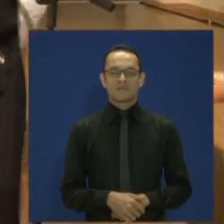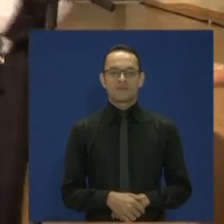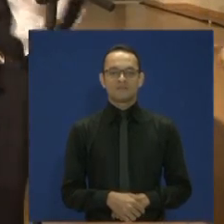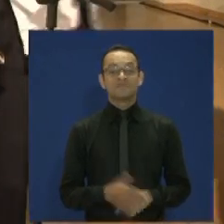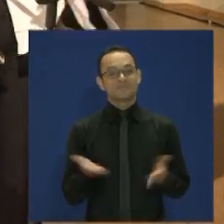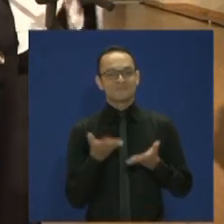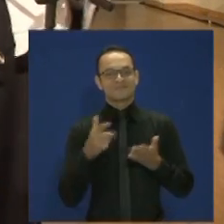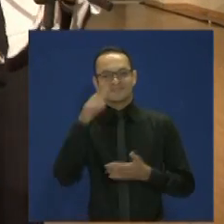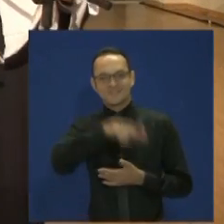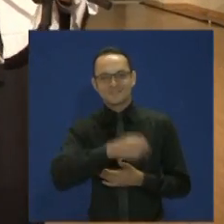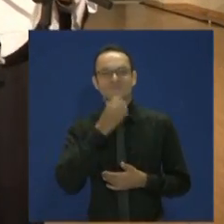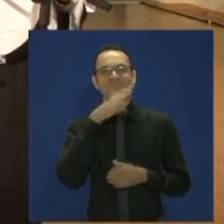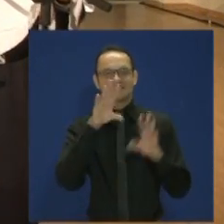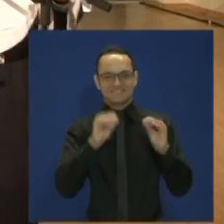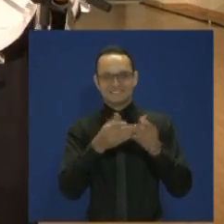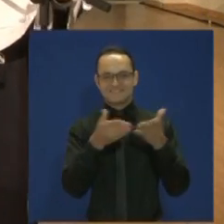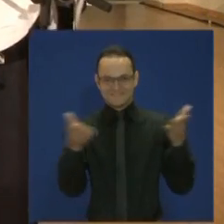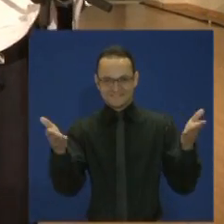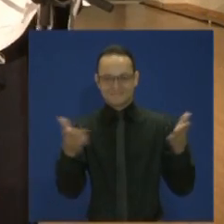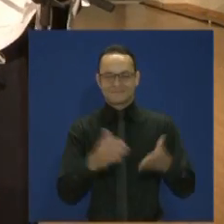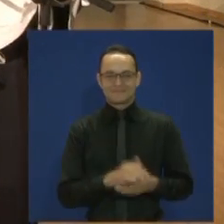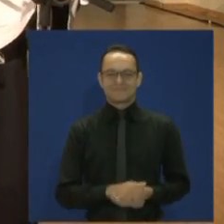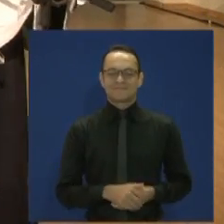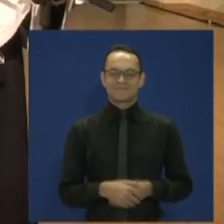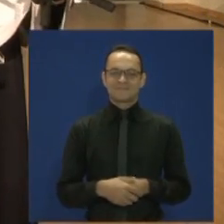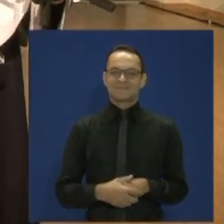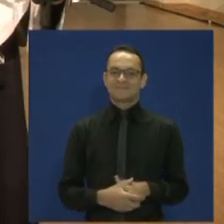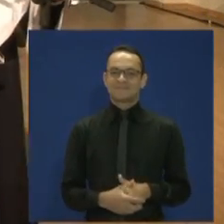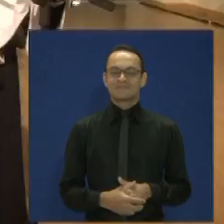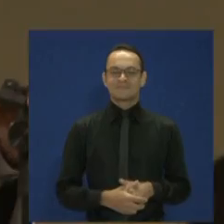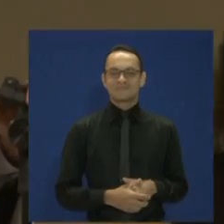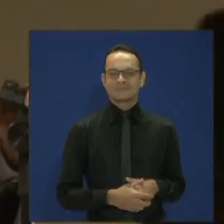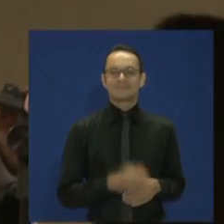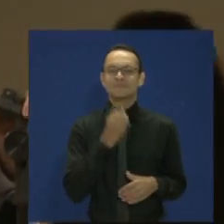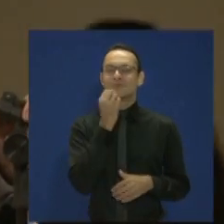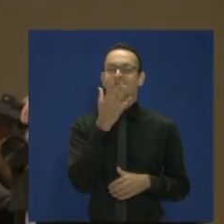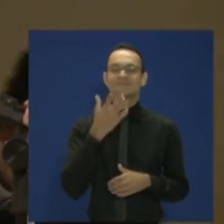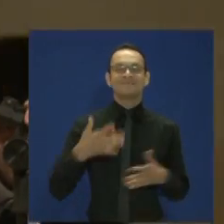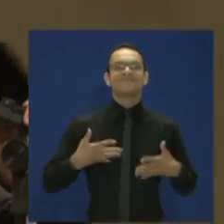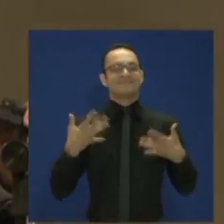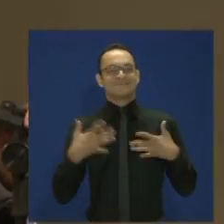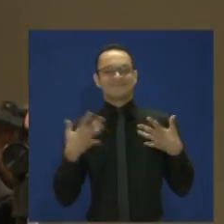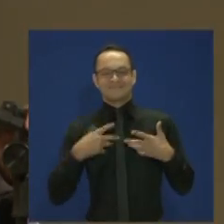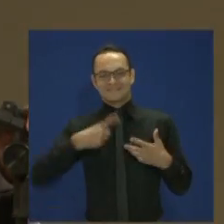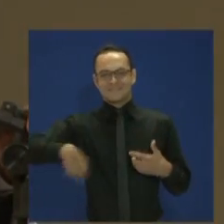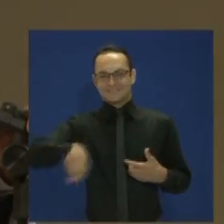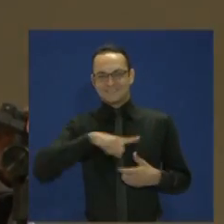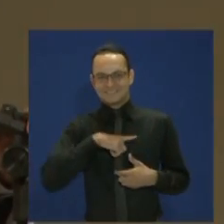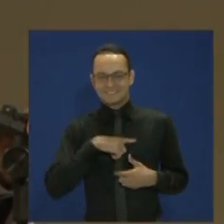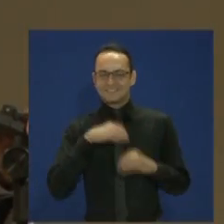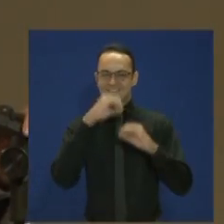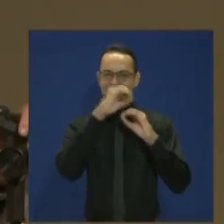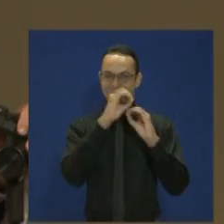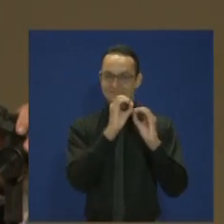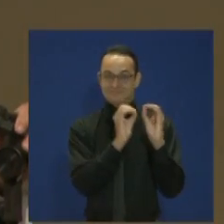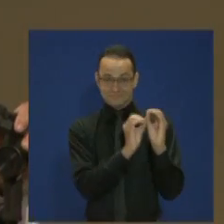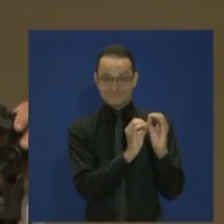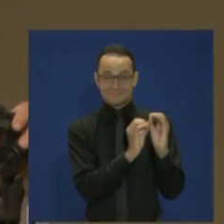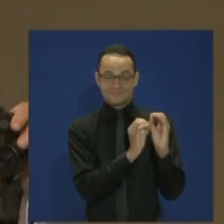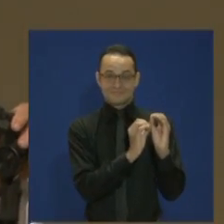Mais uma vez, boa noite a todos. É uma grande alegria para a Universidade Federal de Goiás